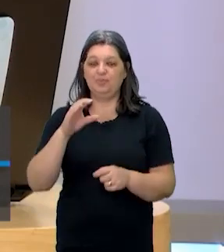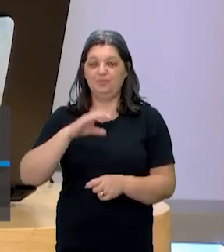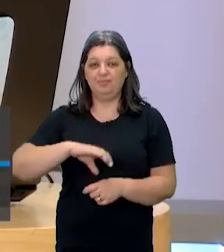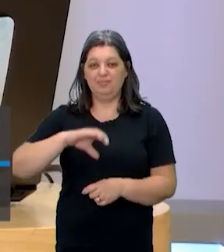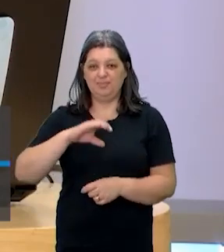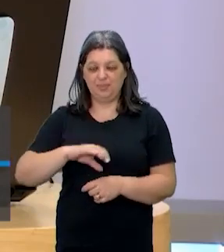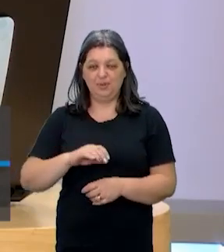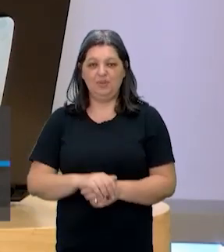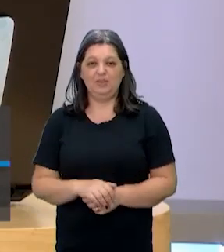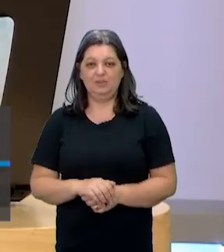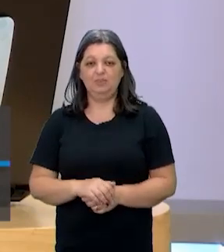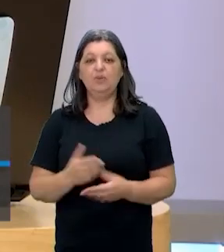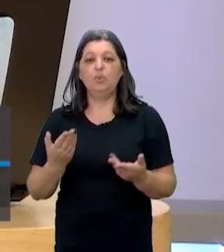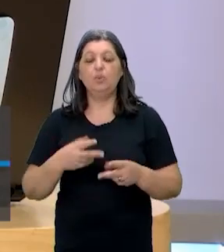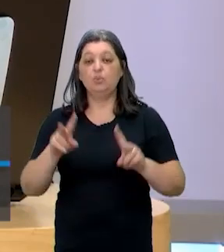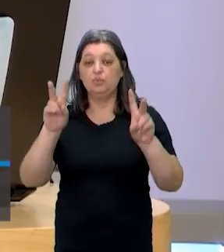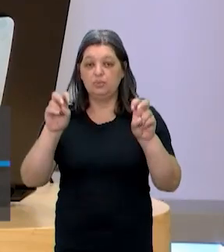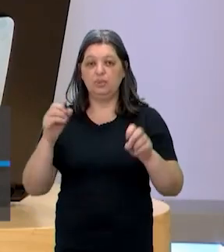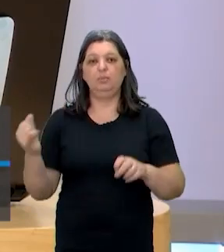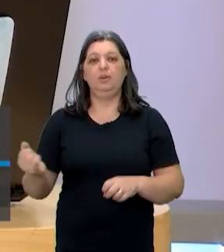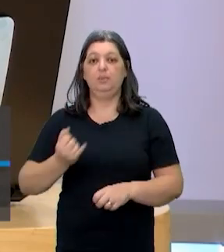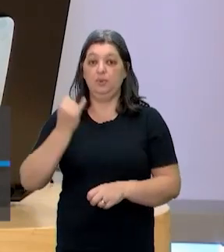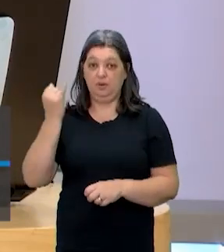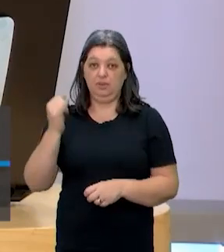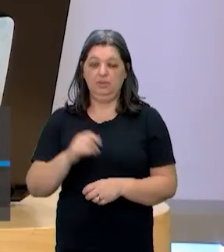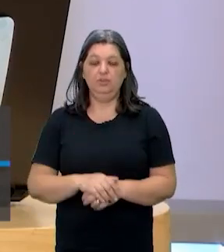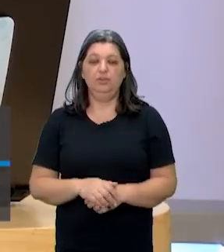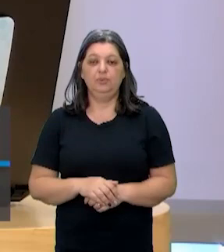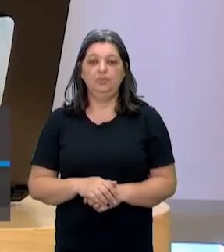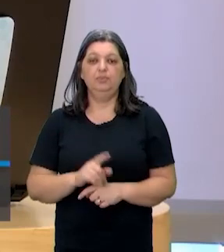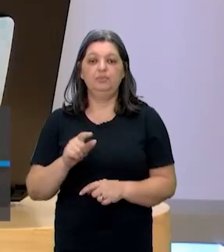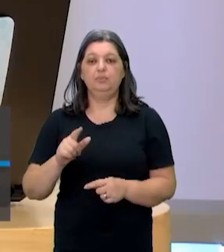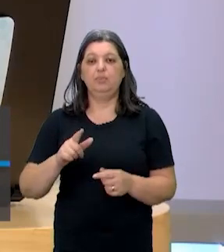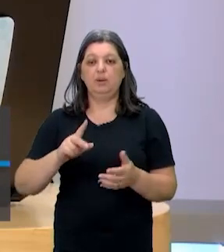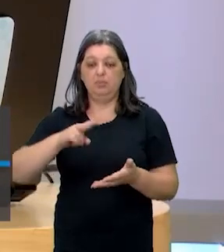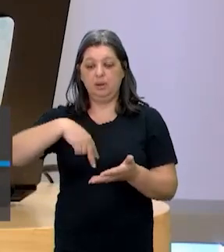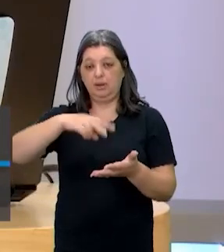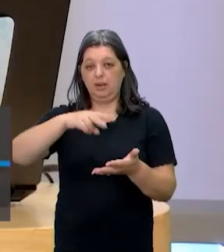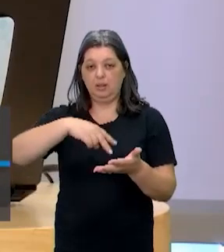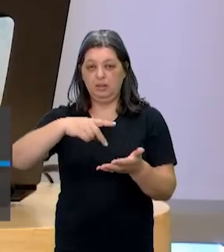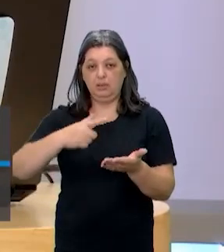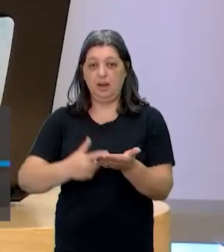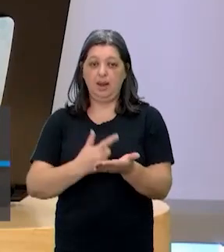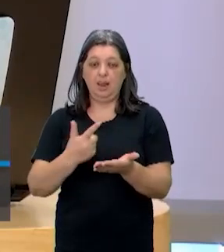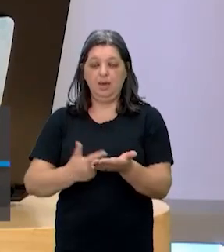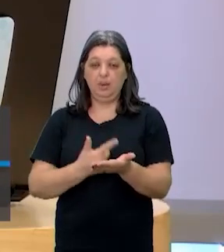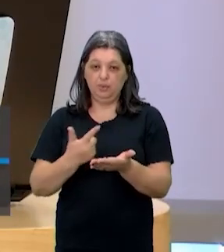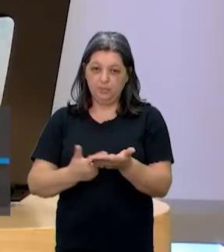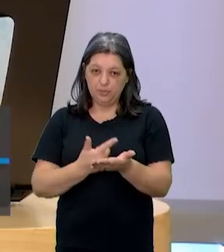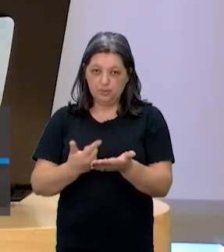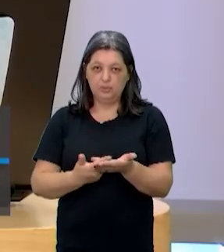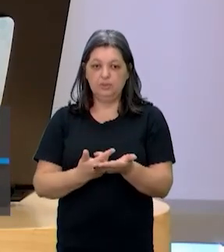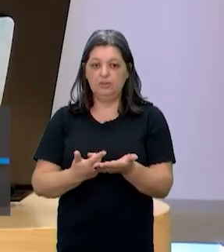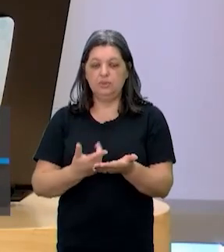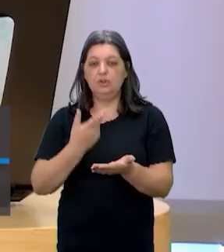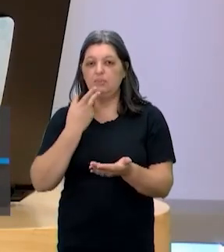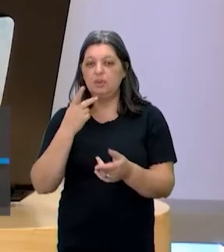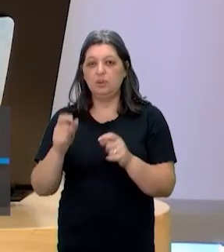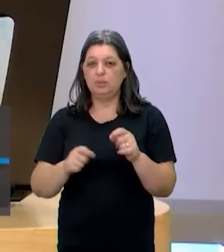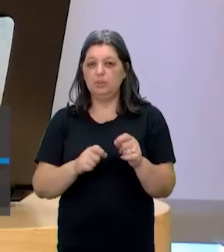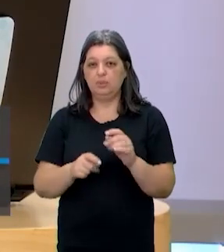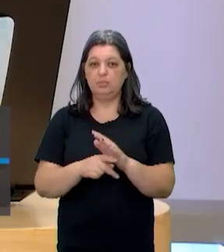portuguesa. Hoje um assunto importantíssimo, pertinente. Vamos falar de leitura, vamos falar de livros, vamos falar daquilo que